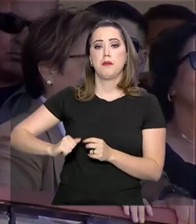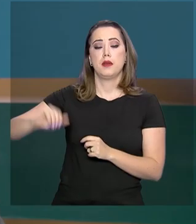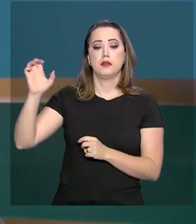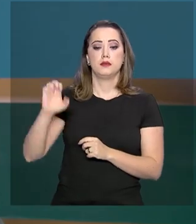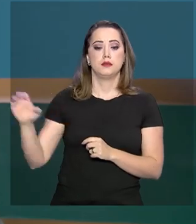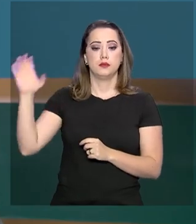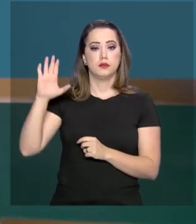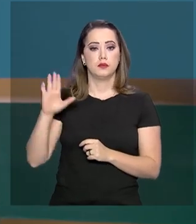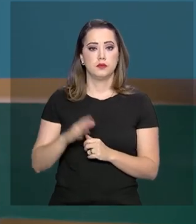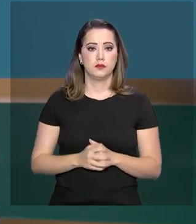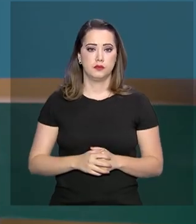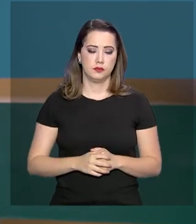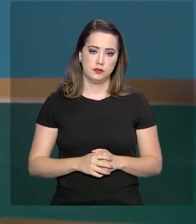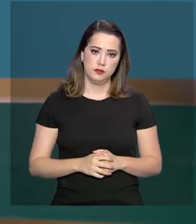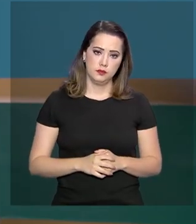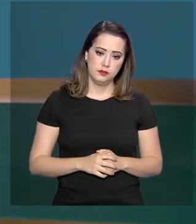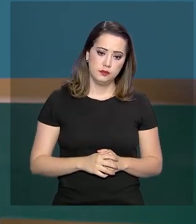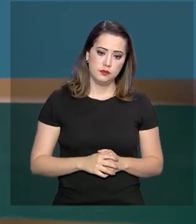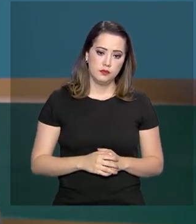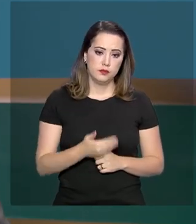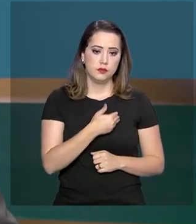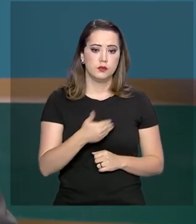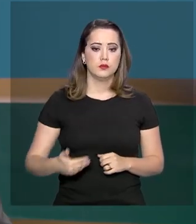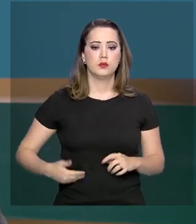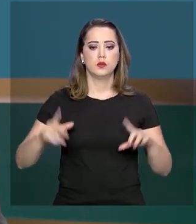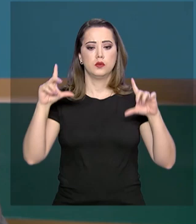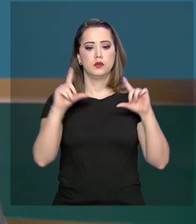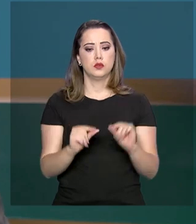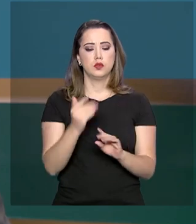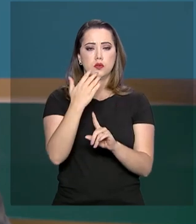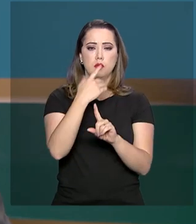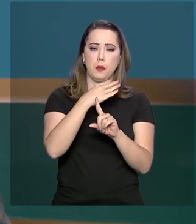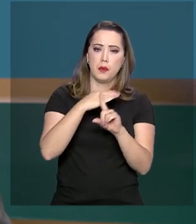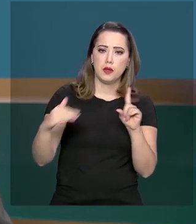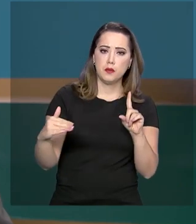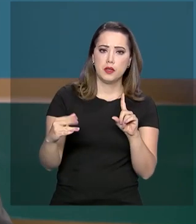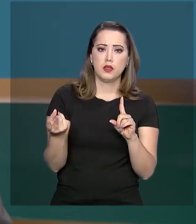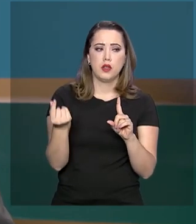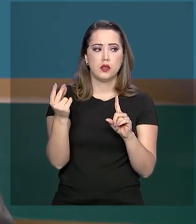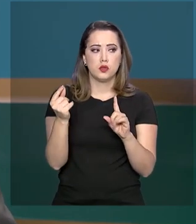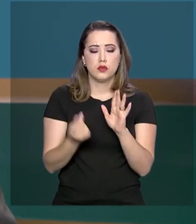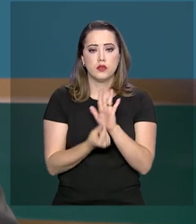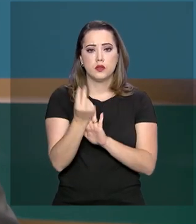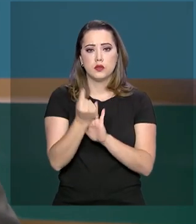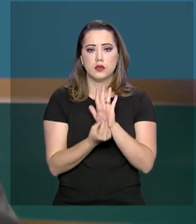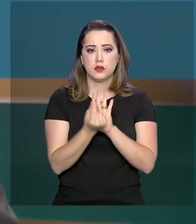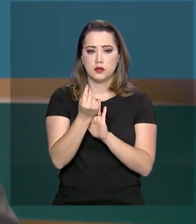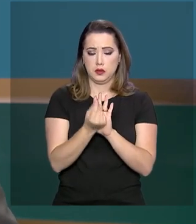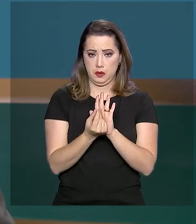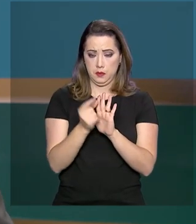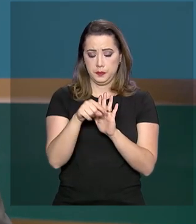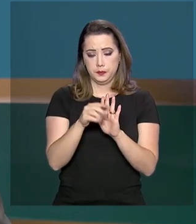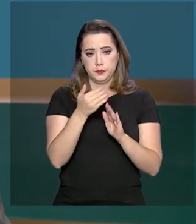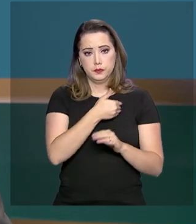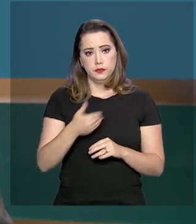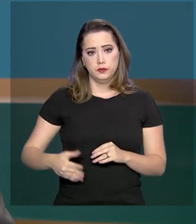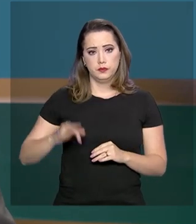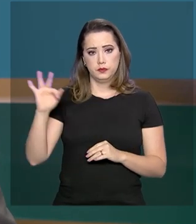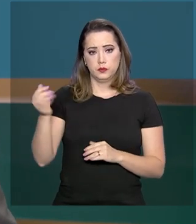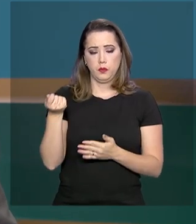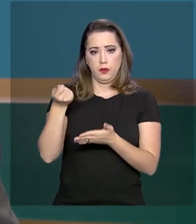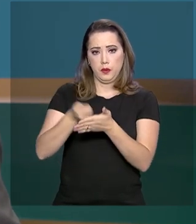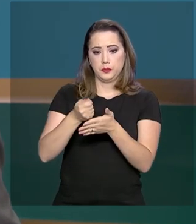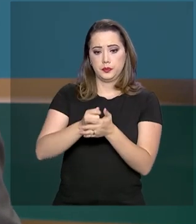Europa. O governo reduziu pela metade a cota de recursos do Orçamento Geral da União nos subsídios